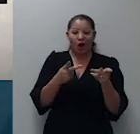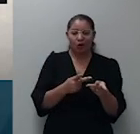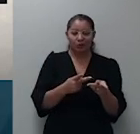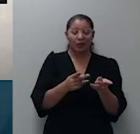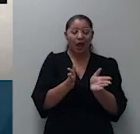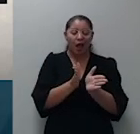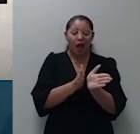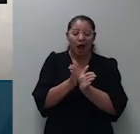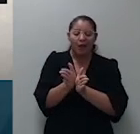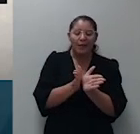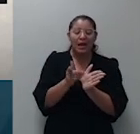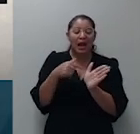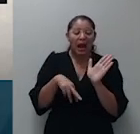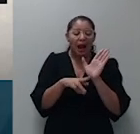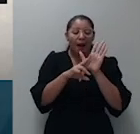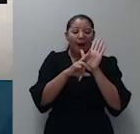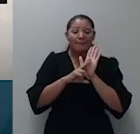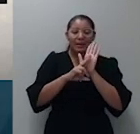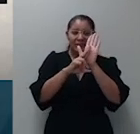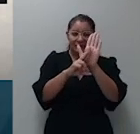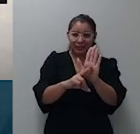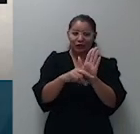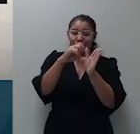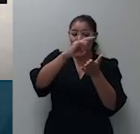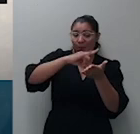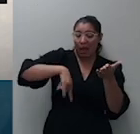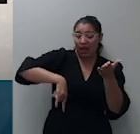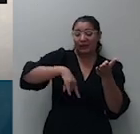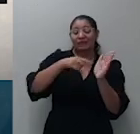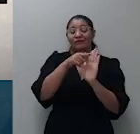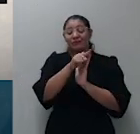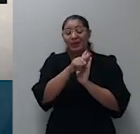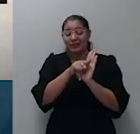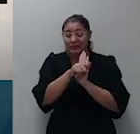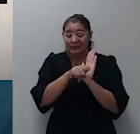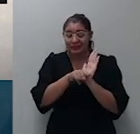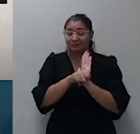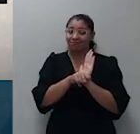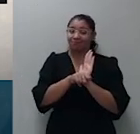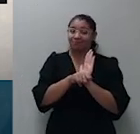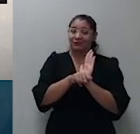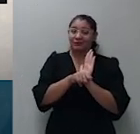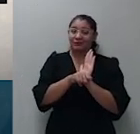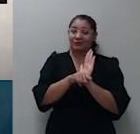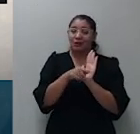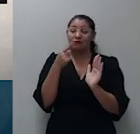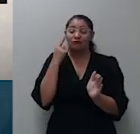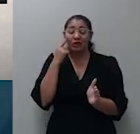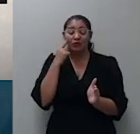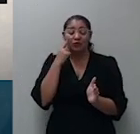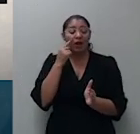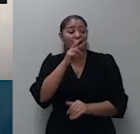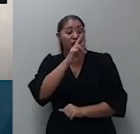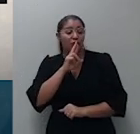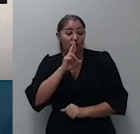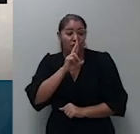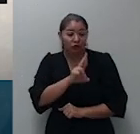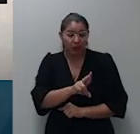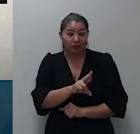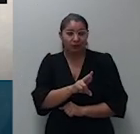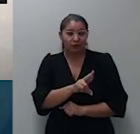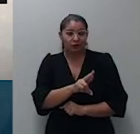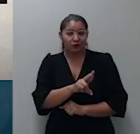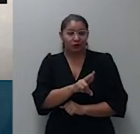apresentação dos embargos monitórios. Confira-se essa decisão do magistrado sentenciante